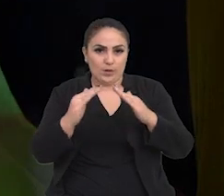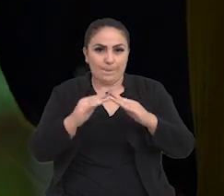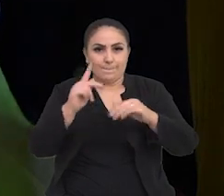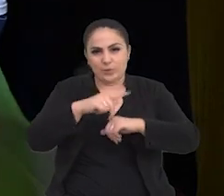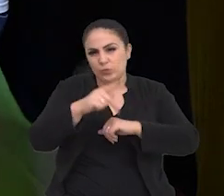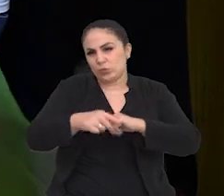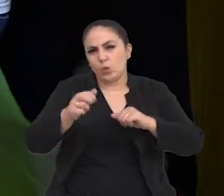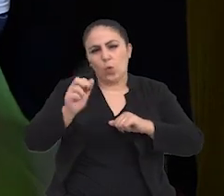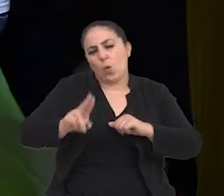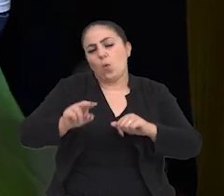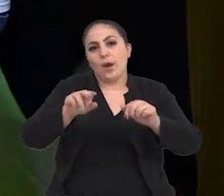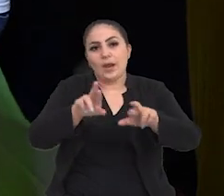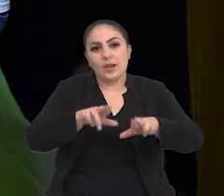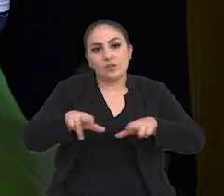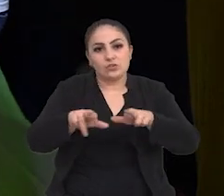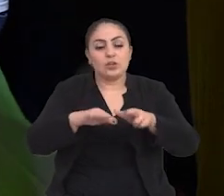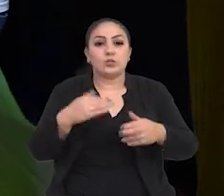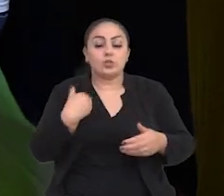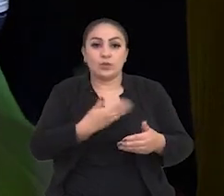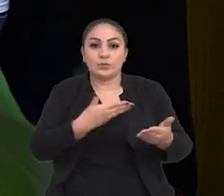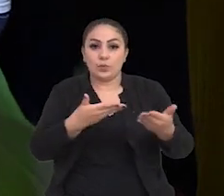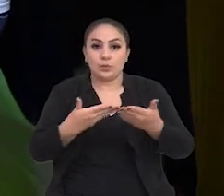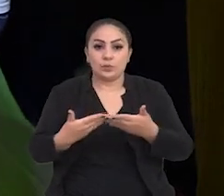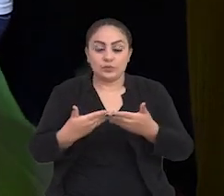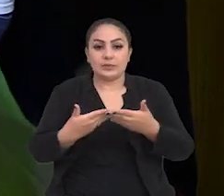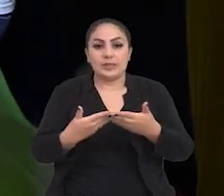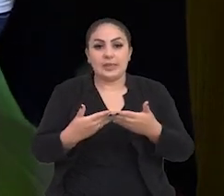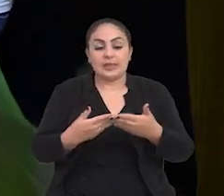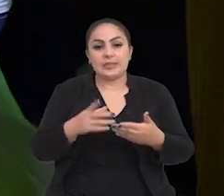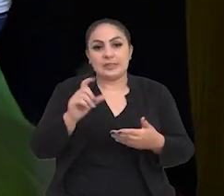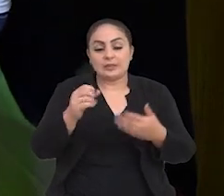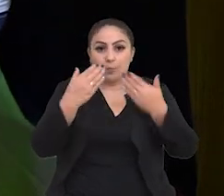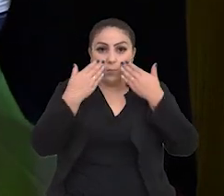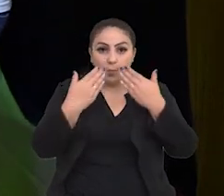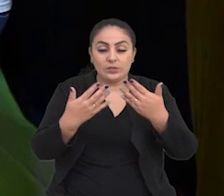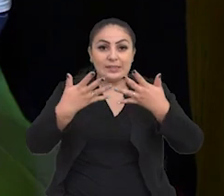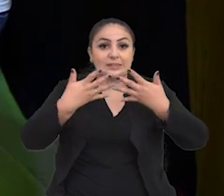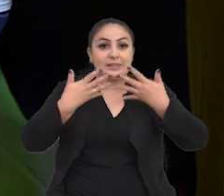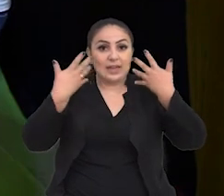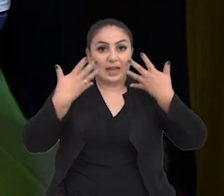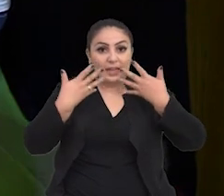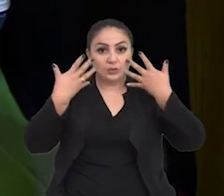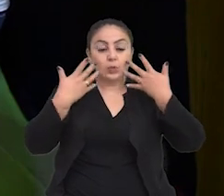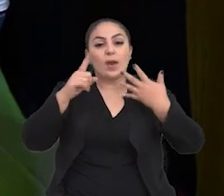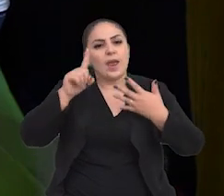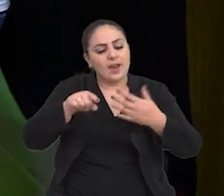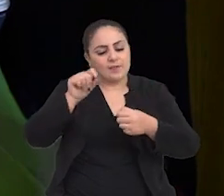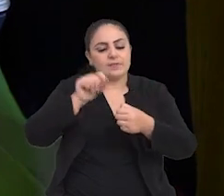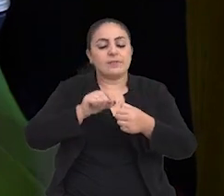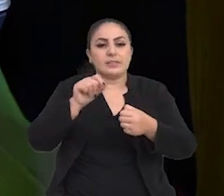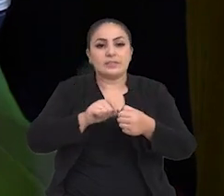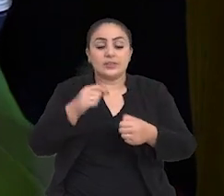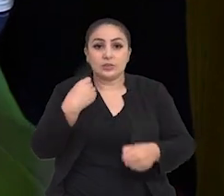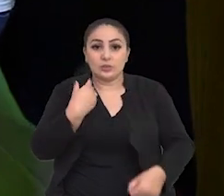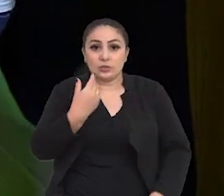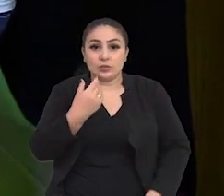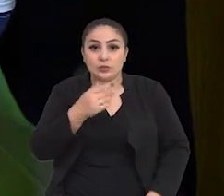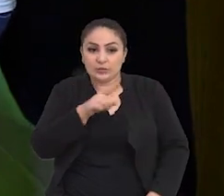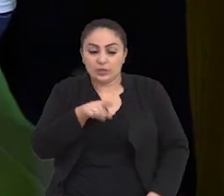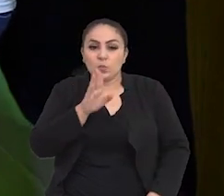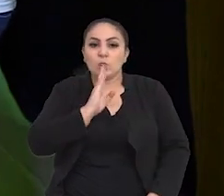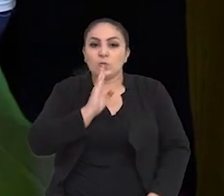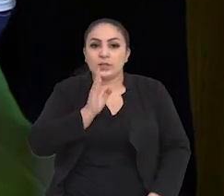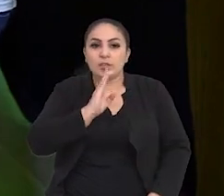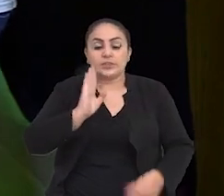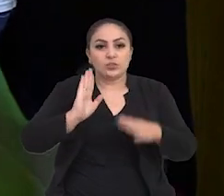toda a região. Queremos deixar um convite da décima amostra Teatro é Fazer. Para quem já conhece a nossa